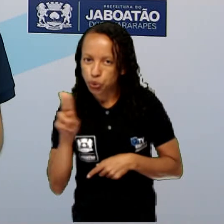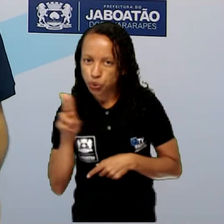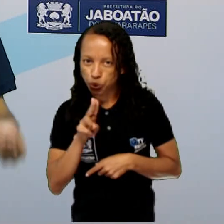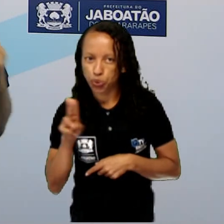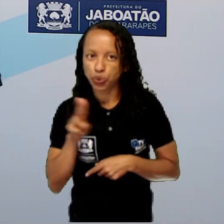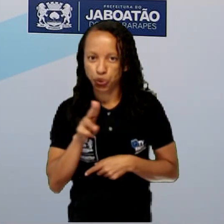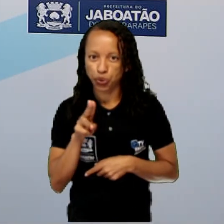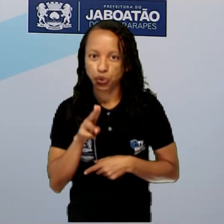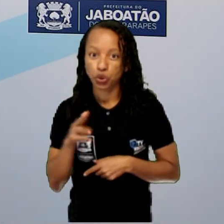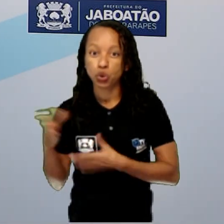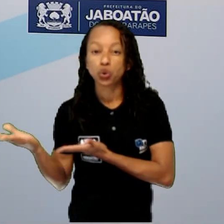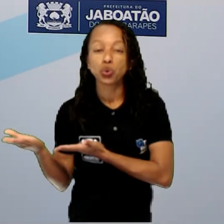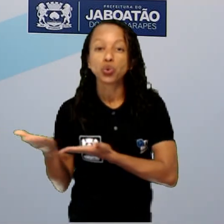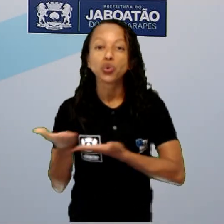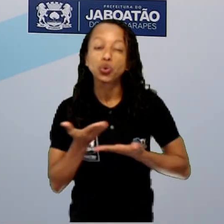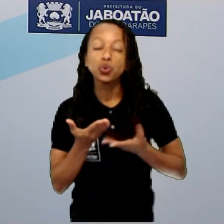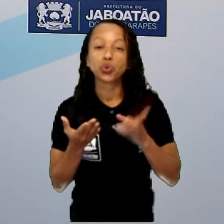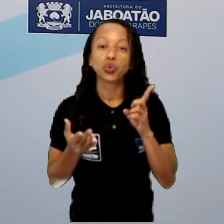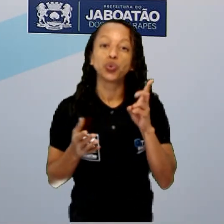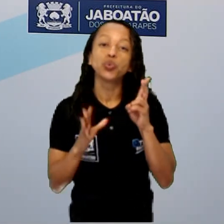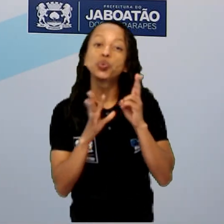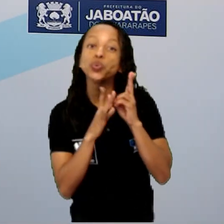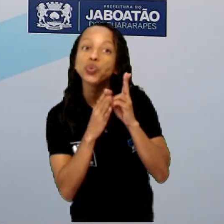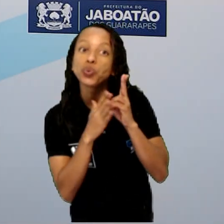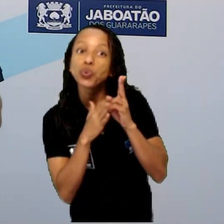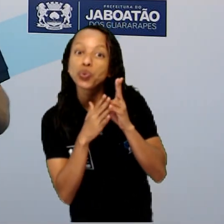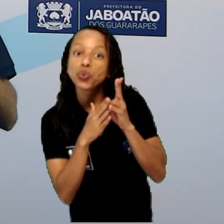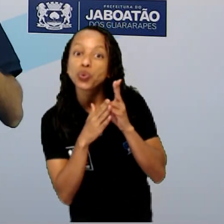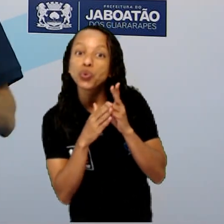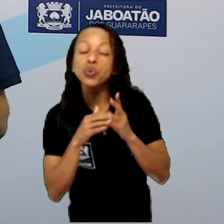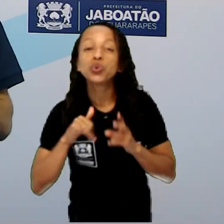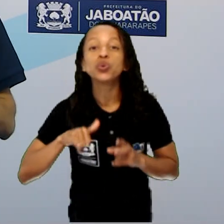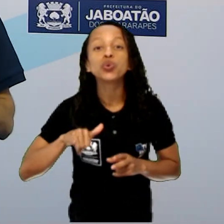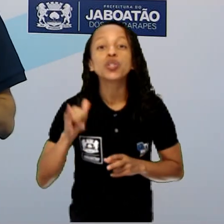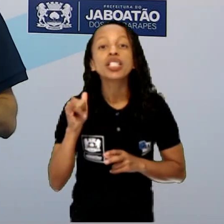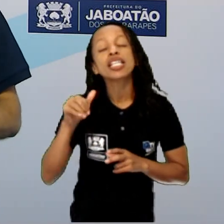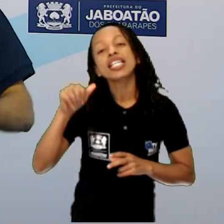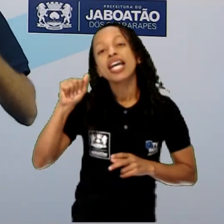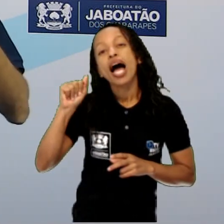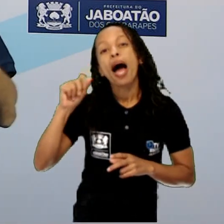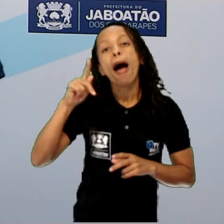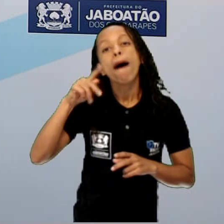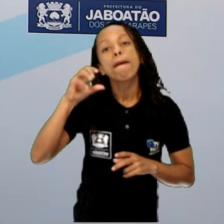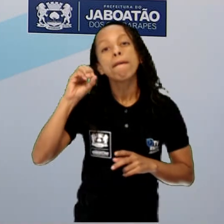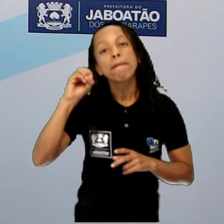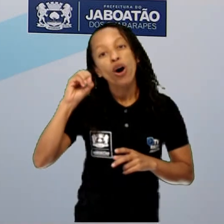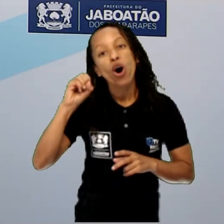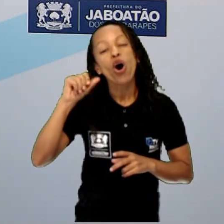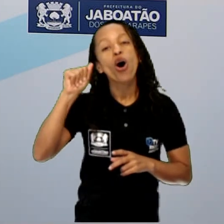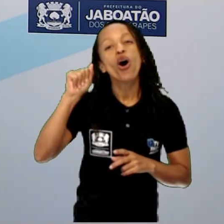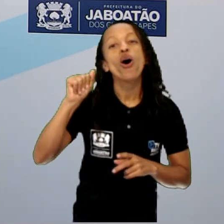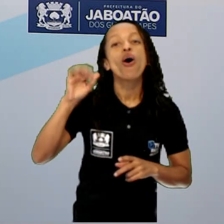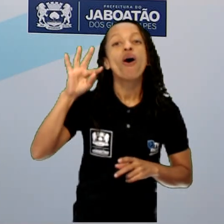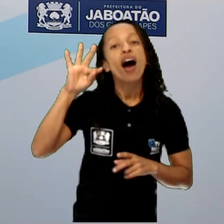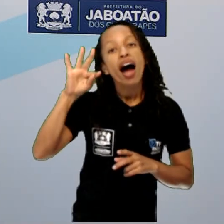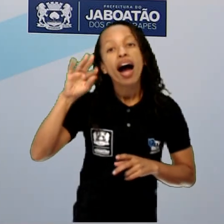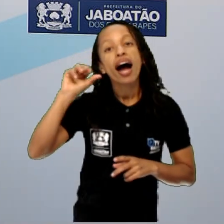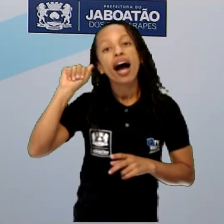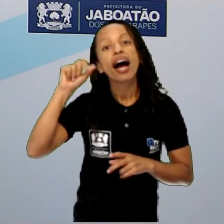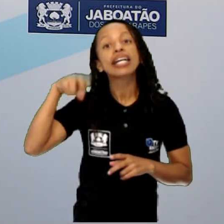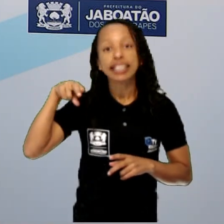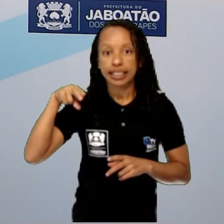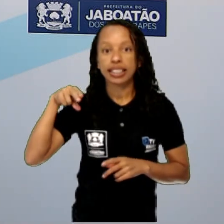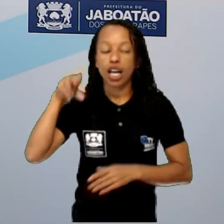ele vem de um nome indígena chamado Iapotã. Iapotã é uma árvore que